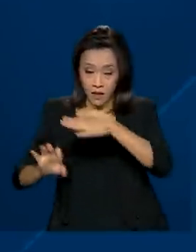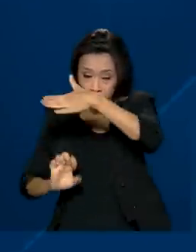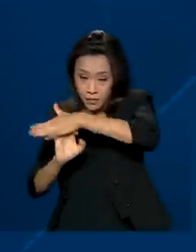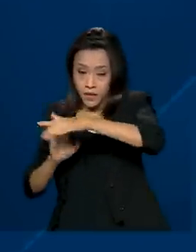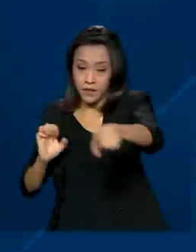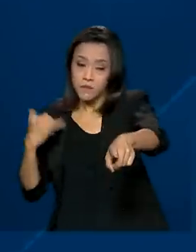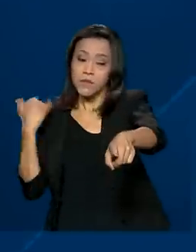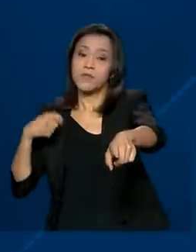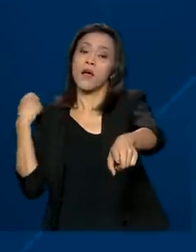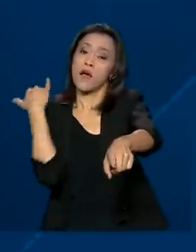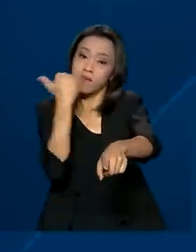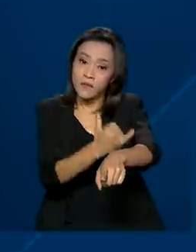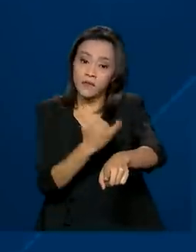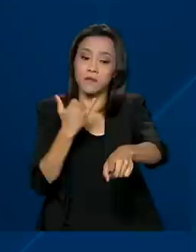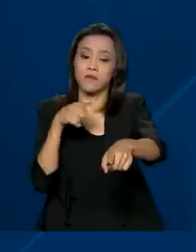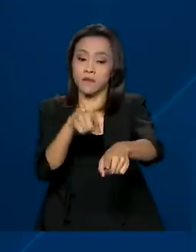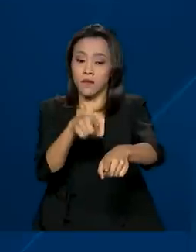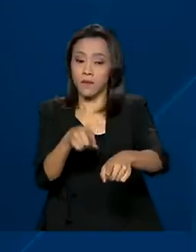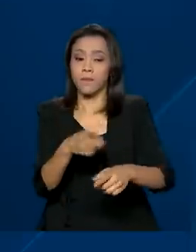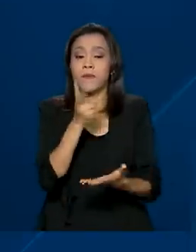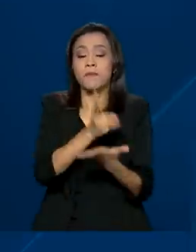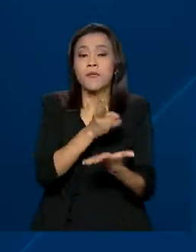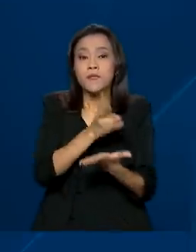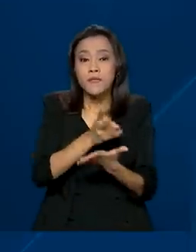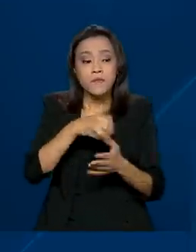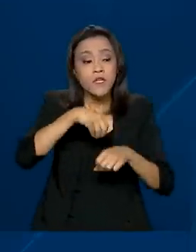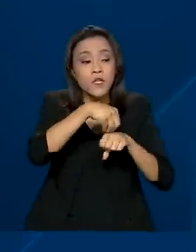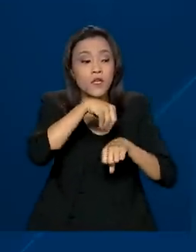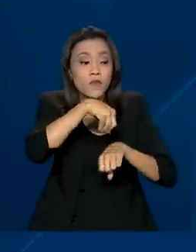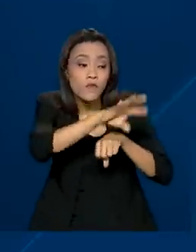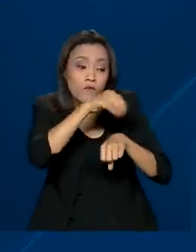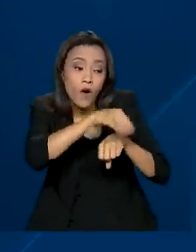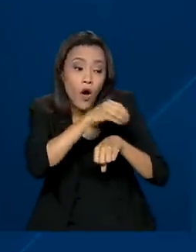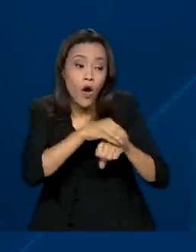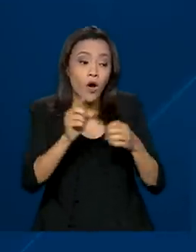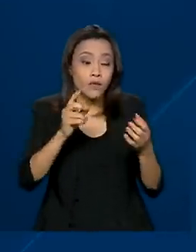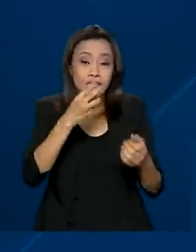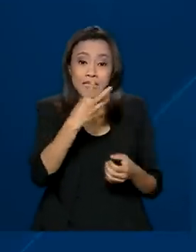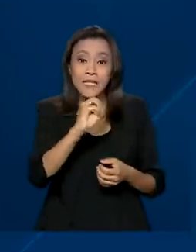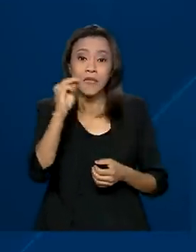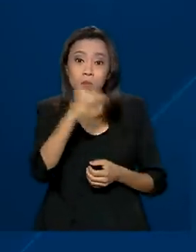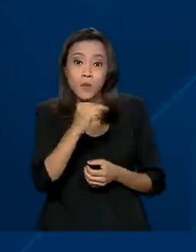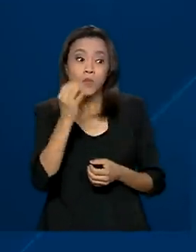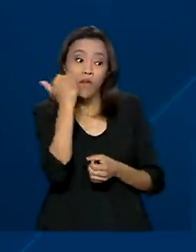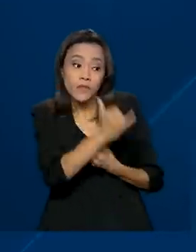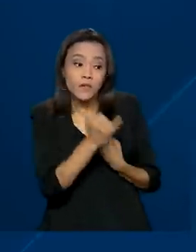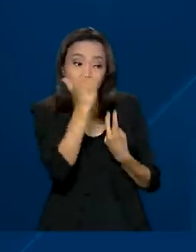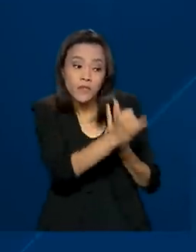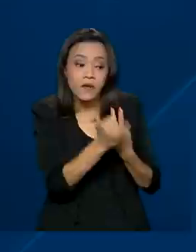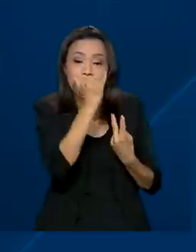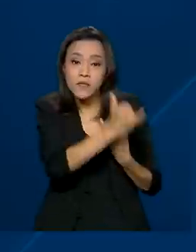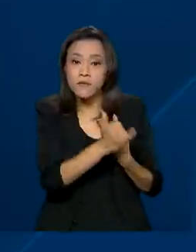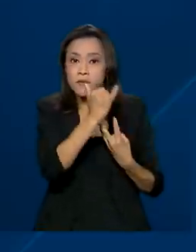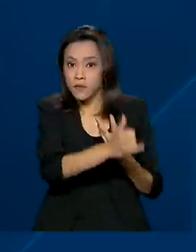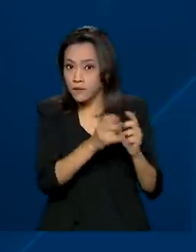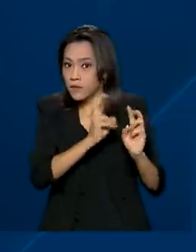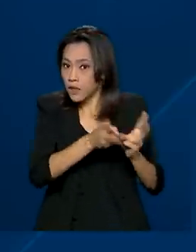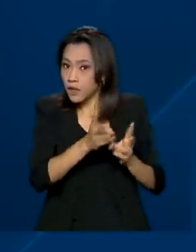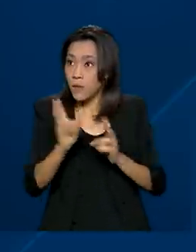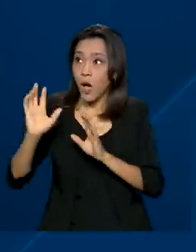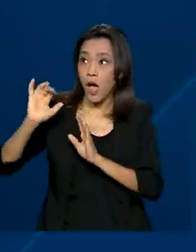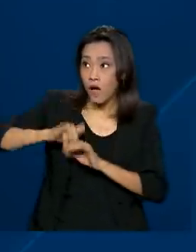ou a interrupção do serviço. Manter o passageiro informado a cada 30 minutos, quanto à previsão de partida dos voos